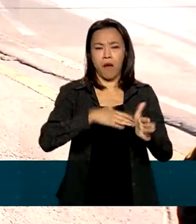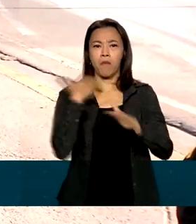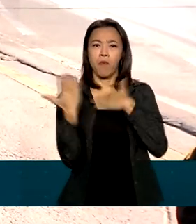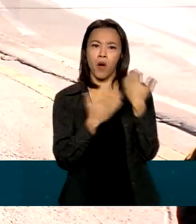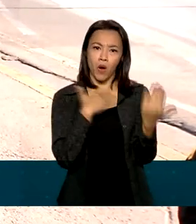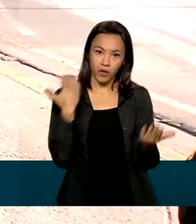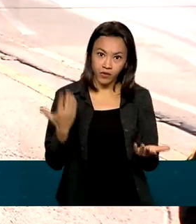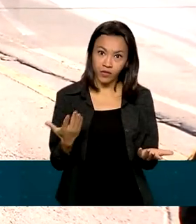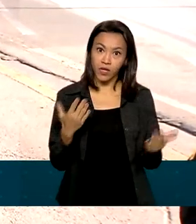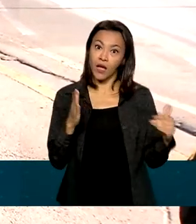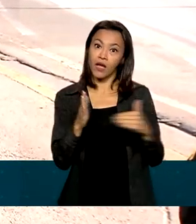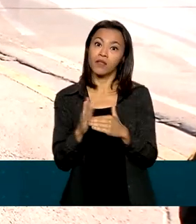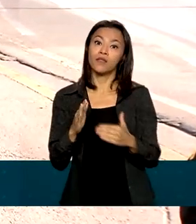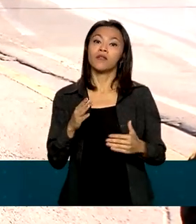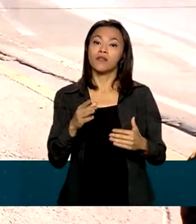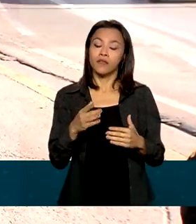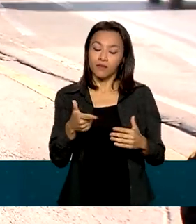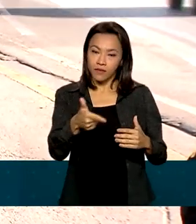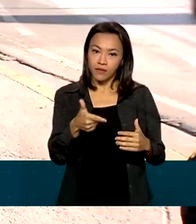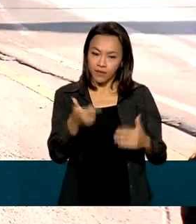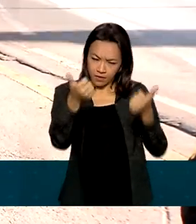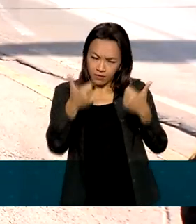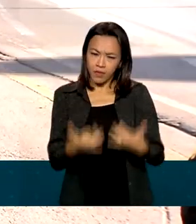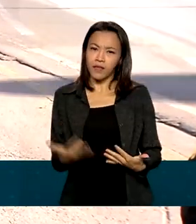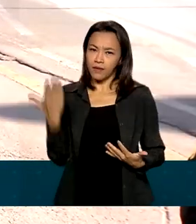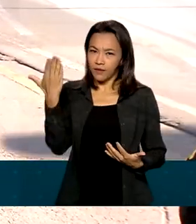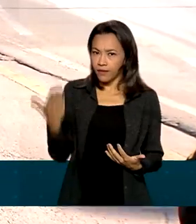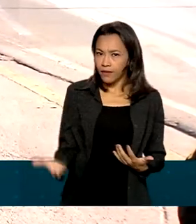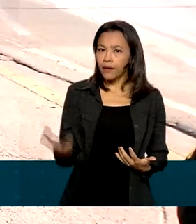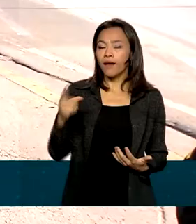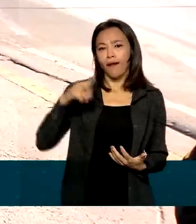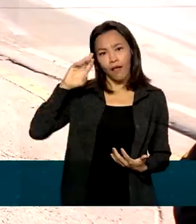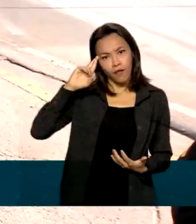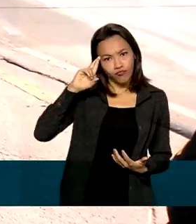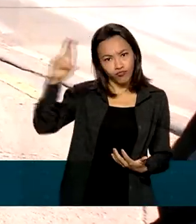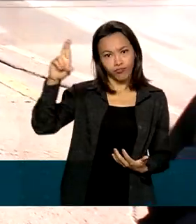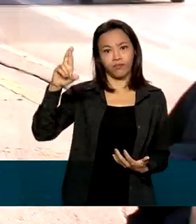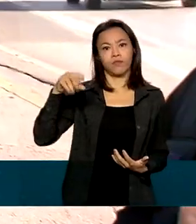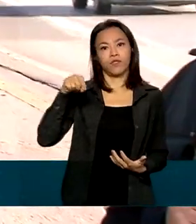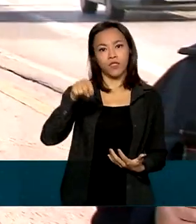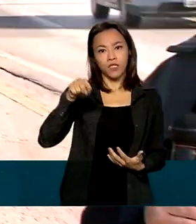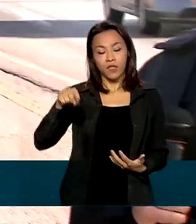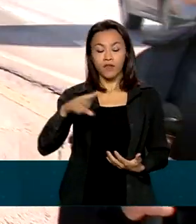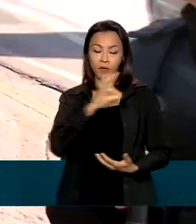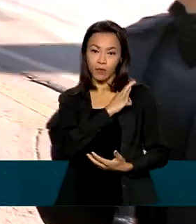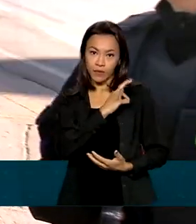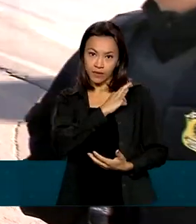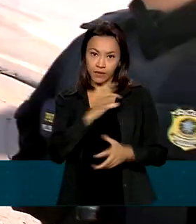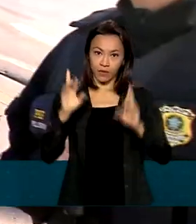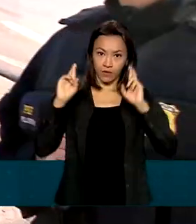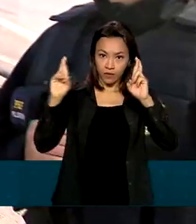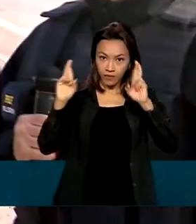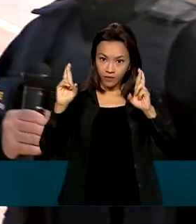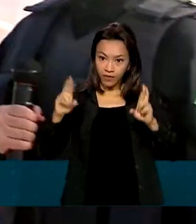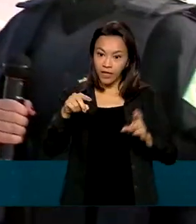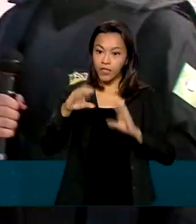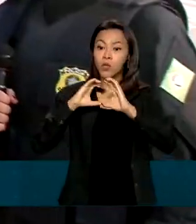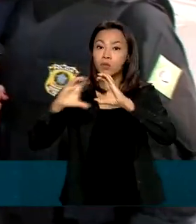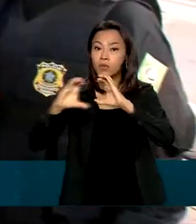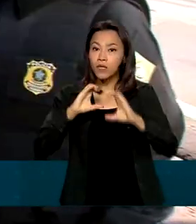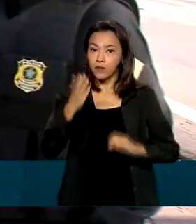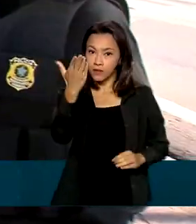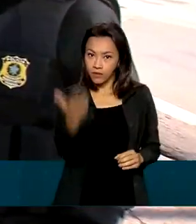detalhes sobre a operação com a gente é a Mônica Pelegrini, que é chefe do núcleo de comunicação social da PRF aqui no Distrito Federal. Mônica,